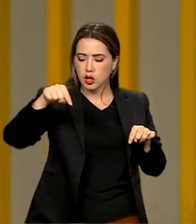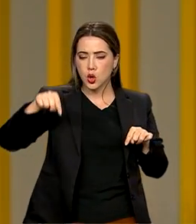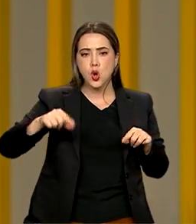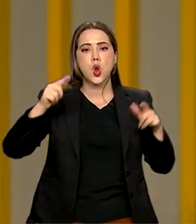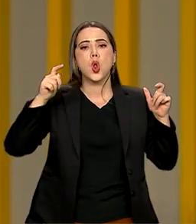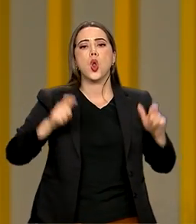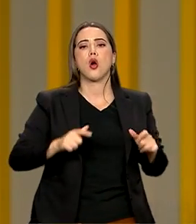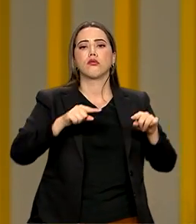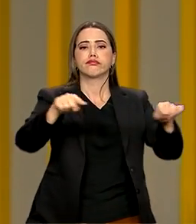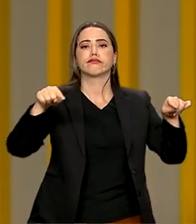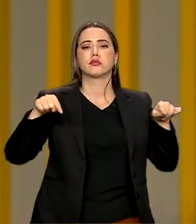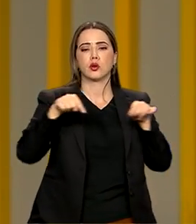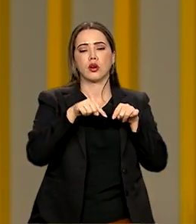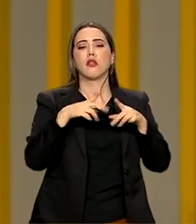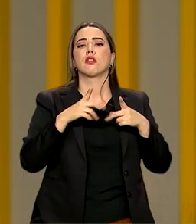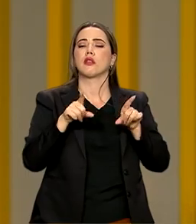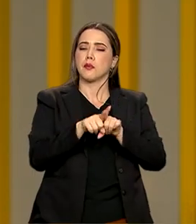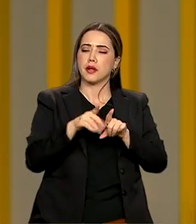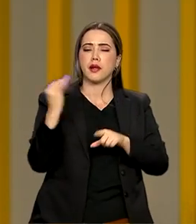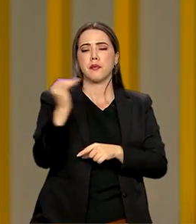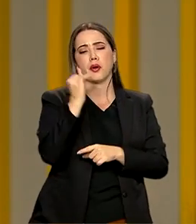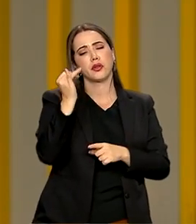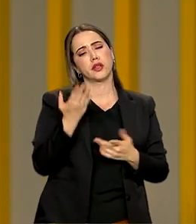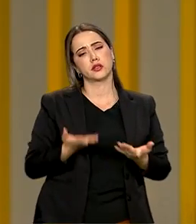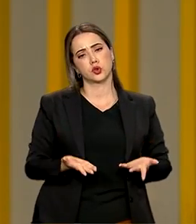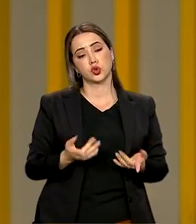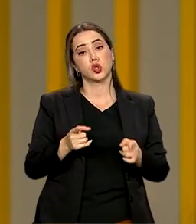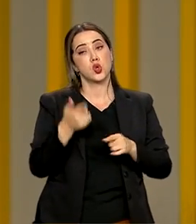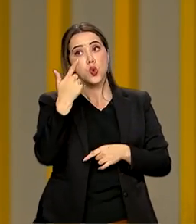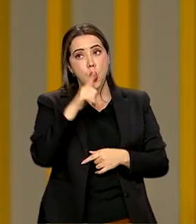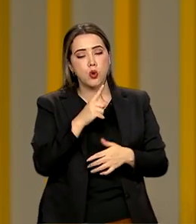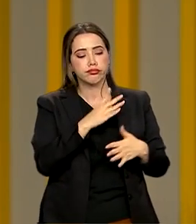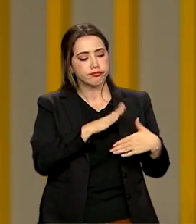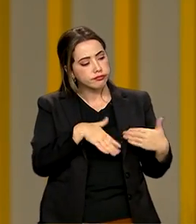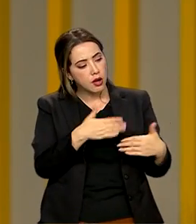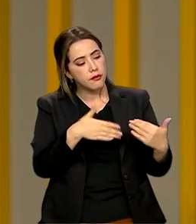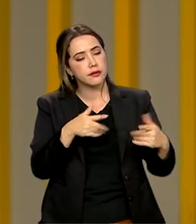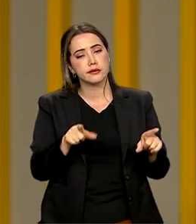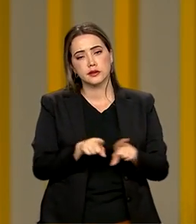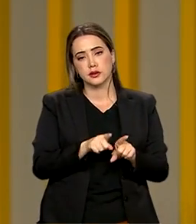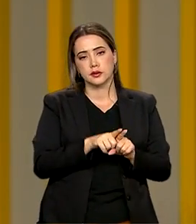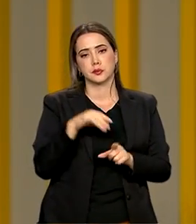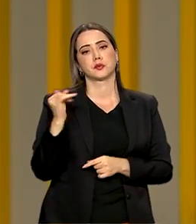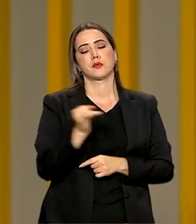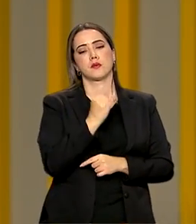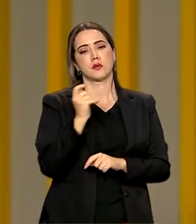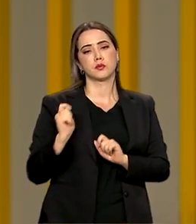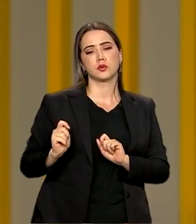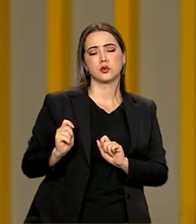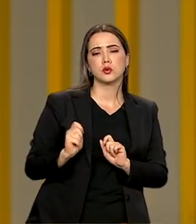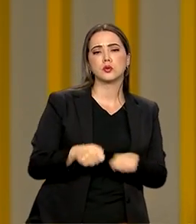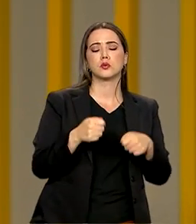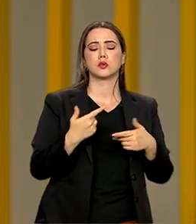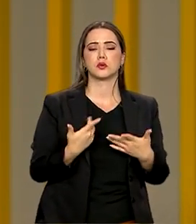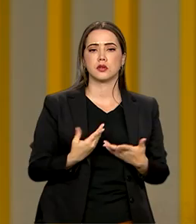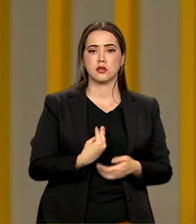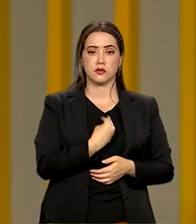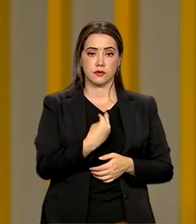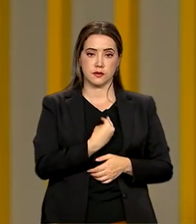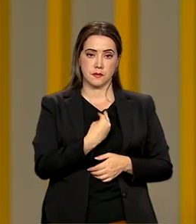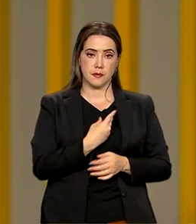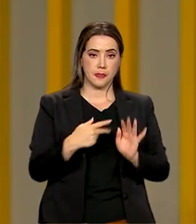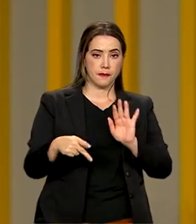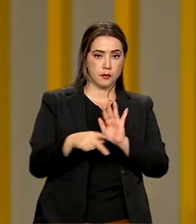avanço importante. E outros avanços que vão trazendo uma condição de existência do futebol